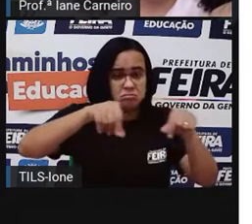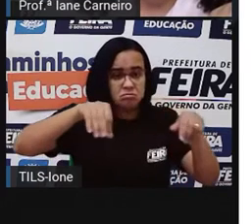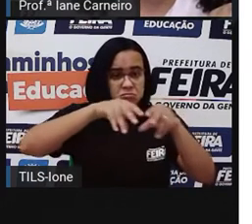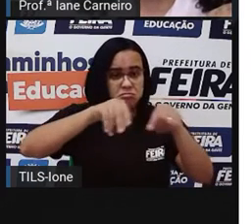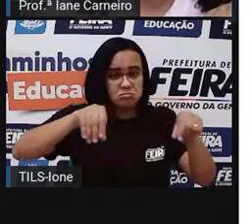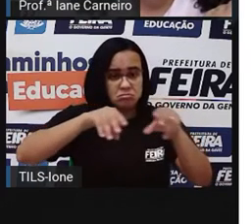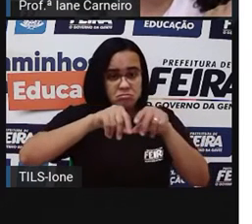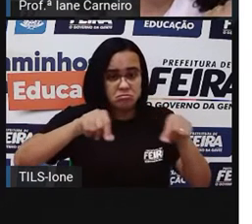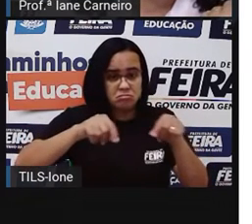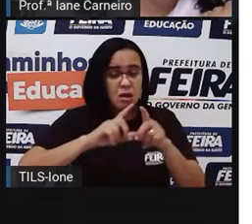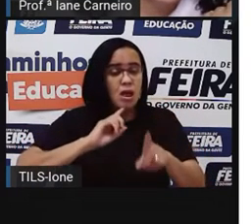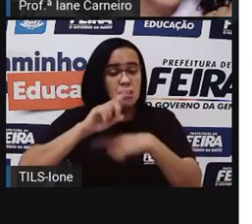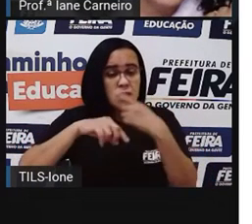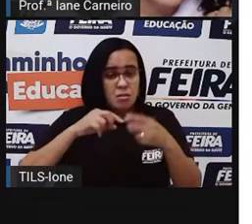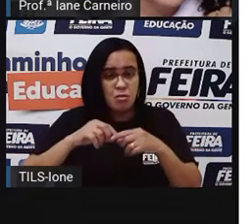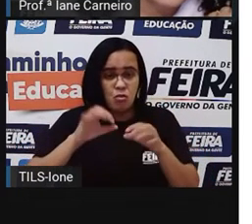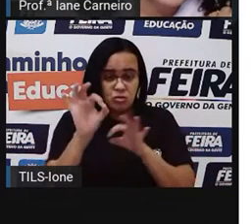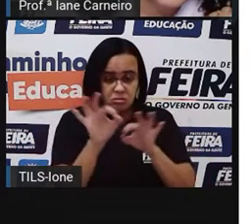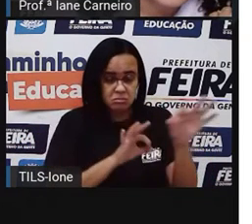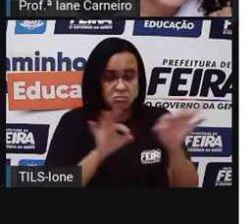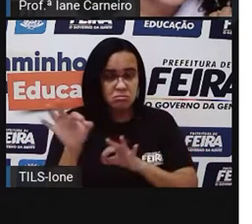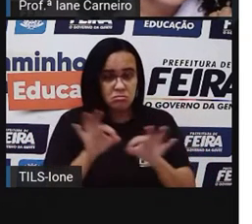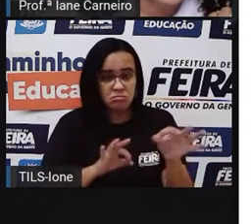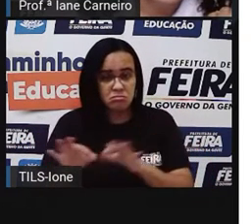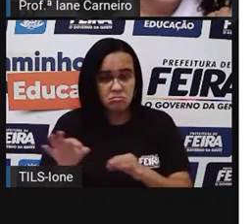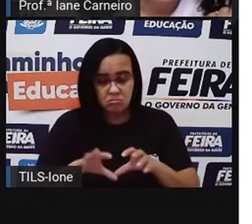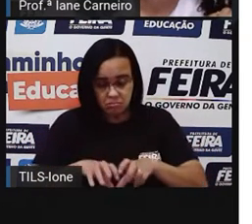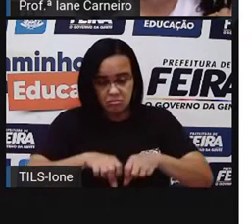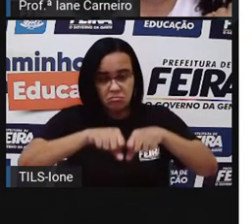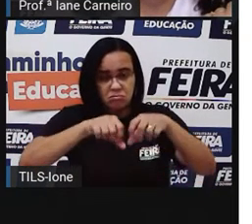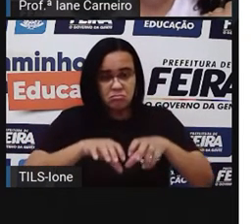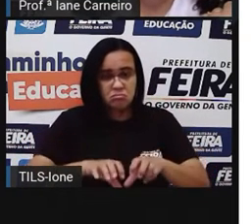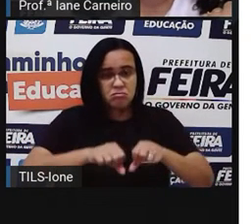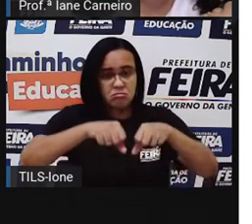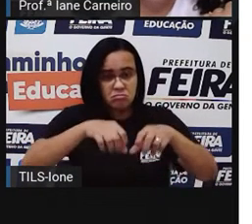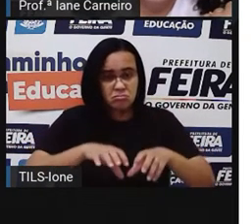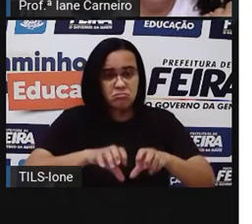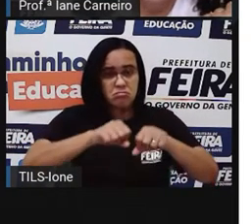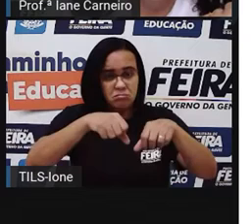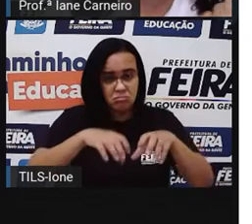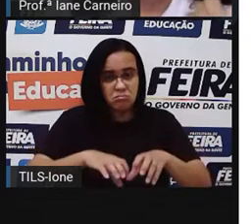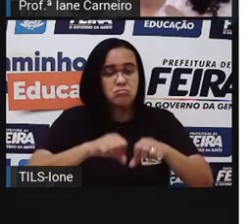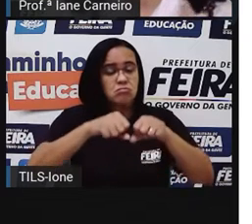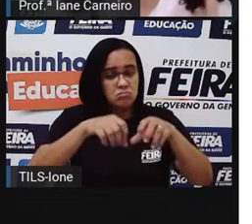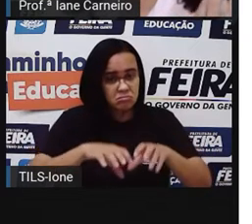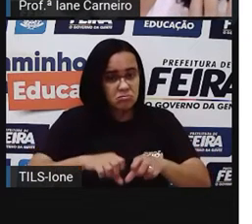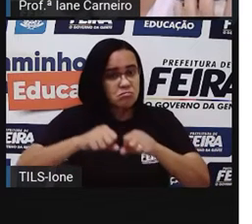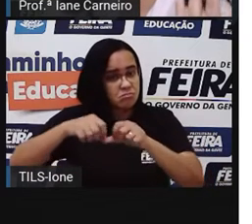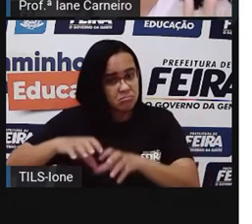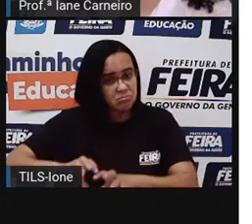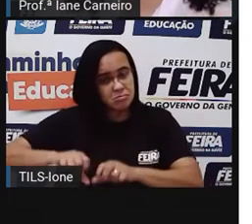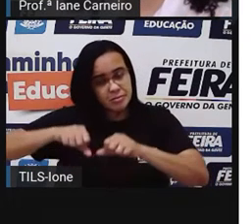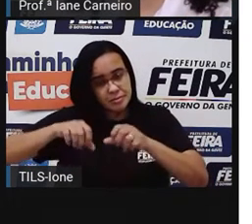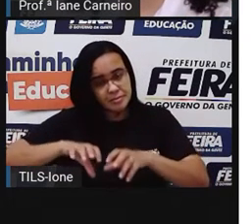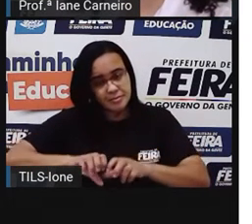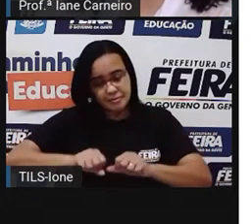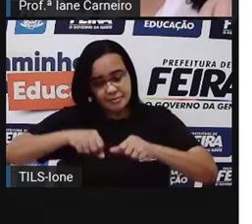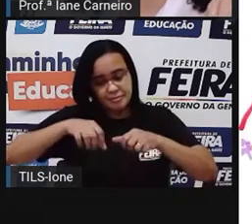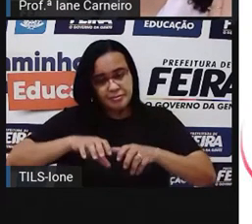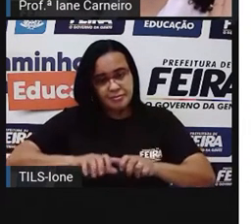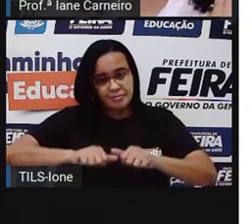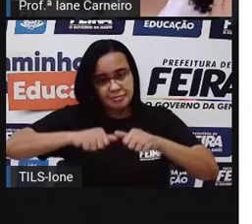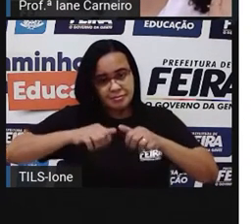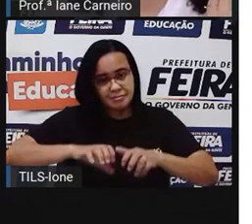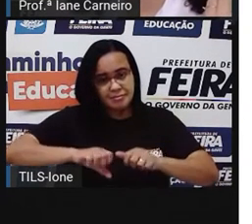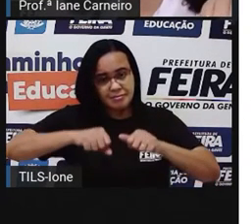Prepara a massa. Deixa eu clicar aqui na minha canetinha, ó. Prepara a massa. Depois de preparar a massa, ó,